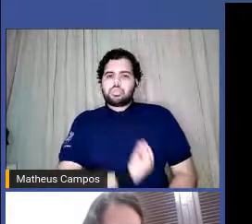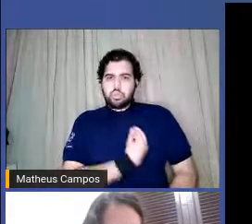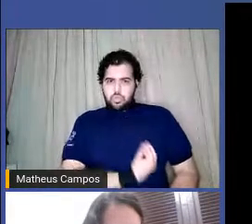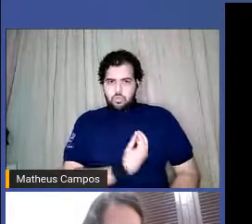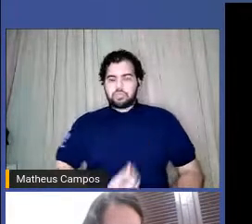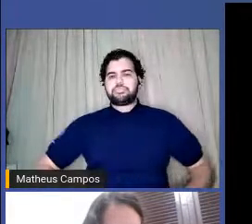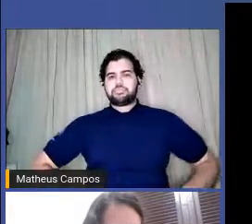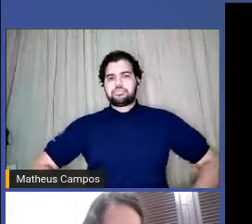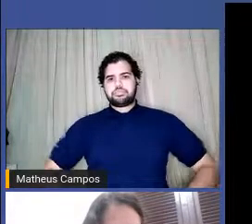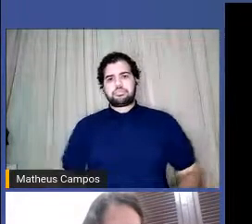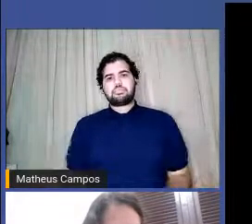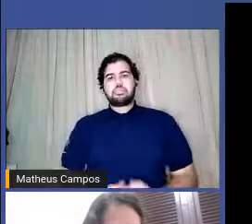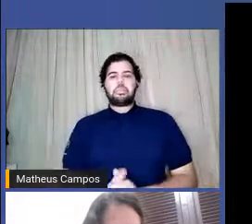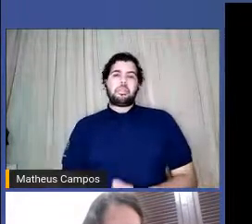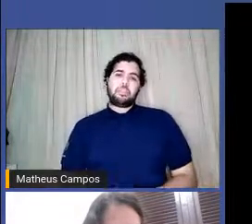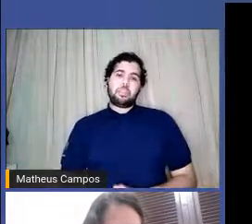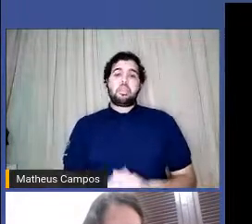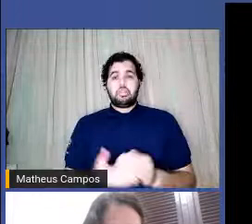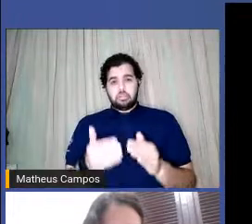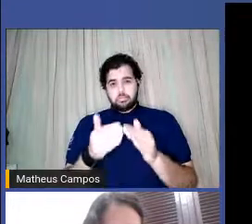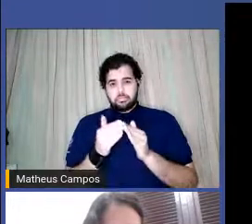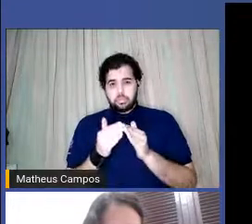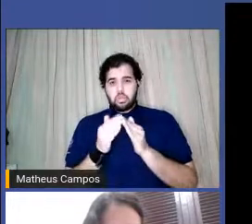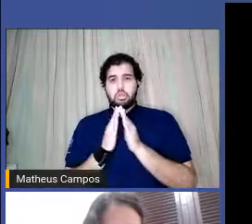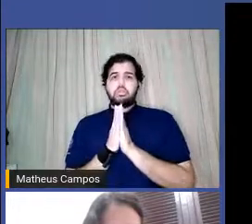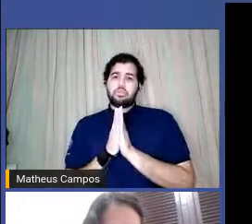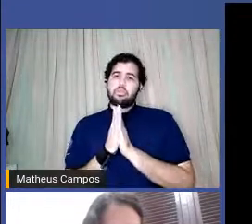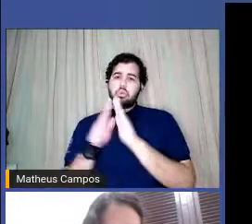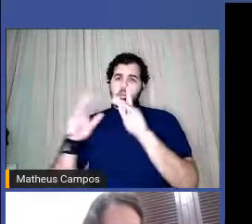aí eu vou pedir pra vocês passarem